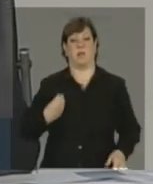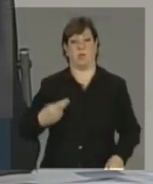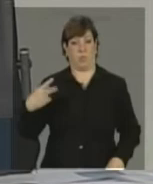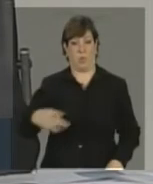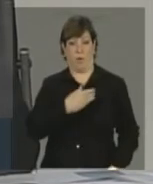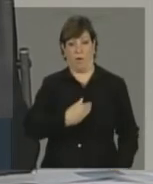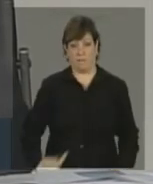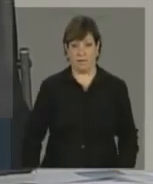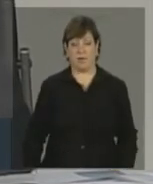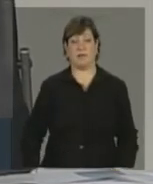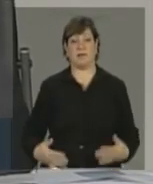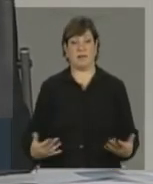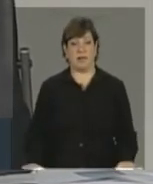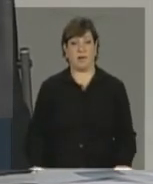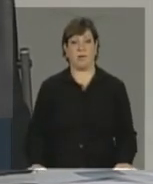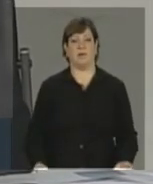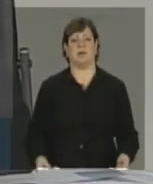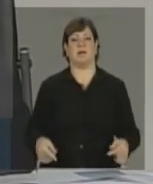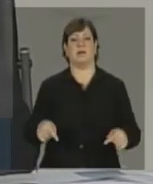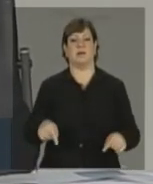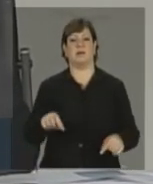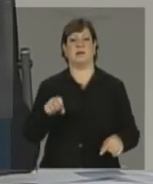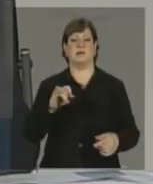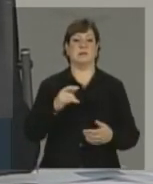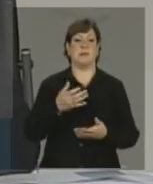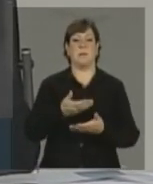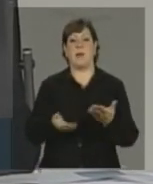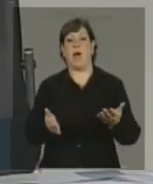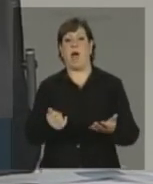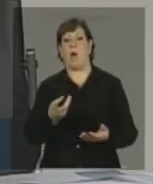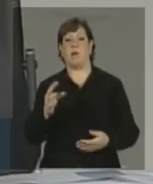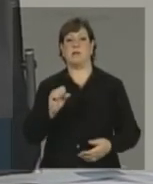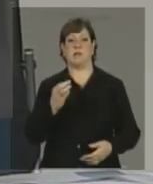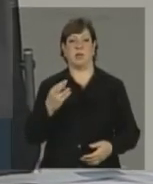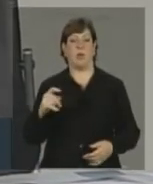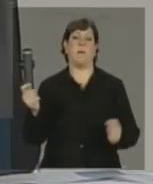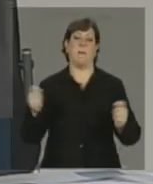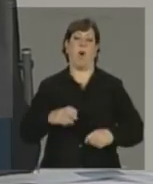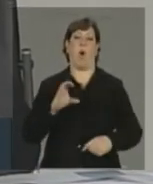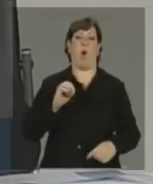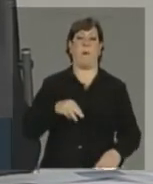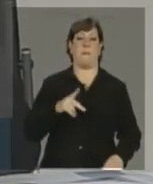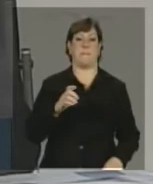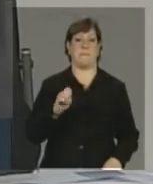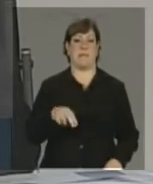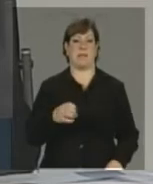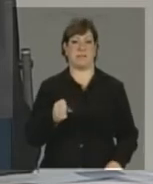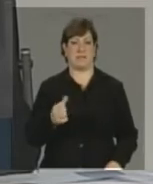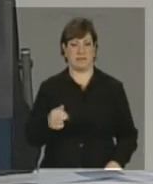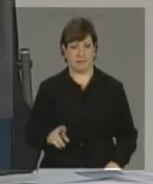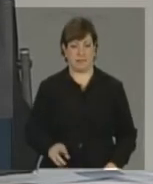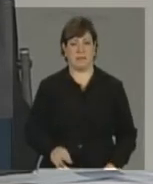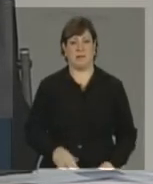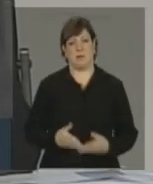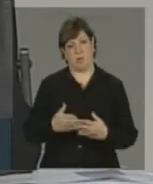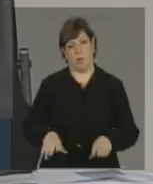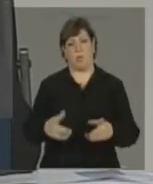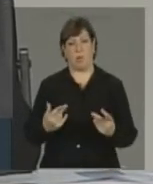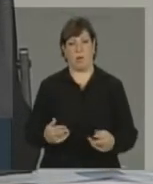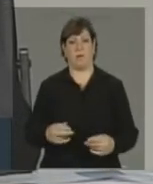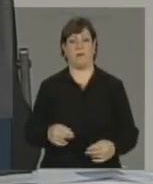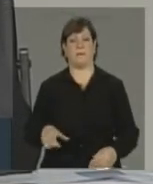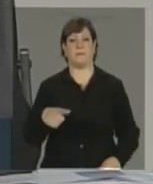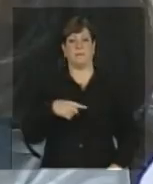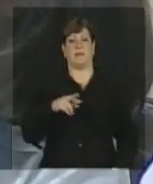e, com isso, ver compensada alguma perda em algum setor. É isso. Não há transferência direta prevista para nenhum estado em função da Resolução